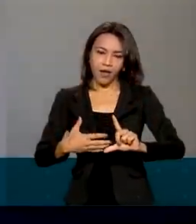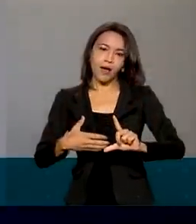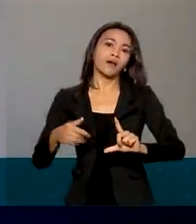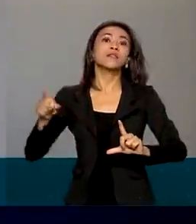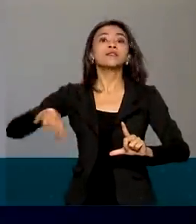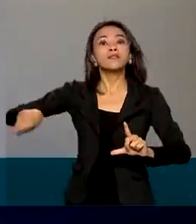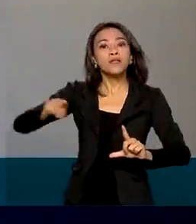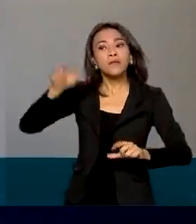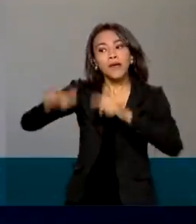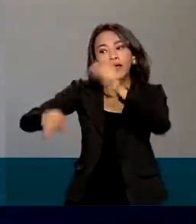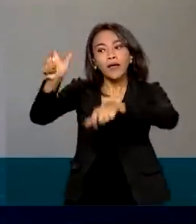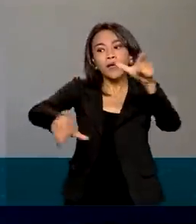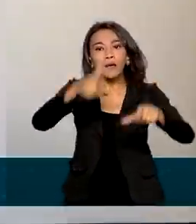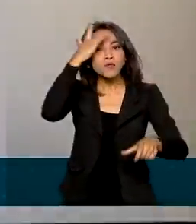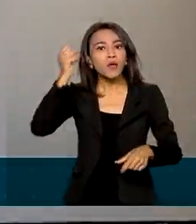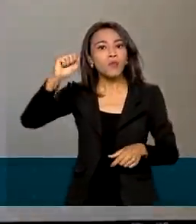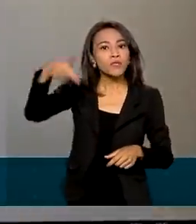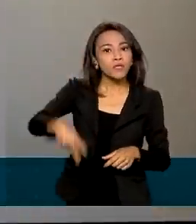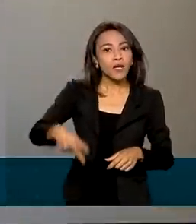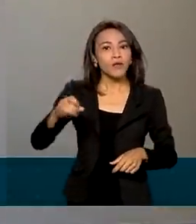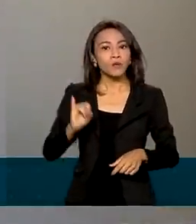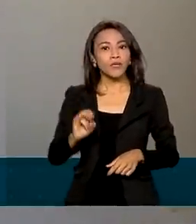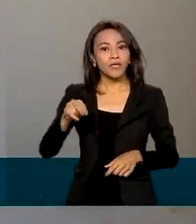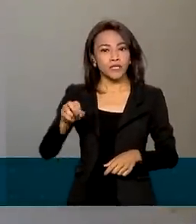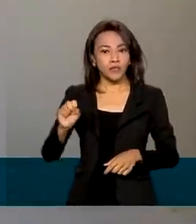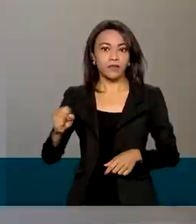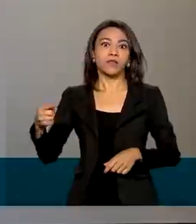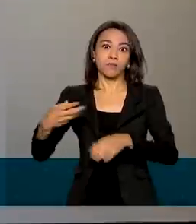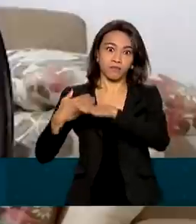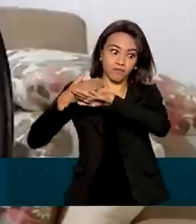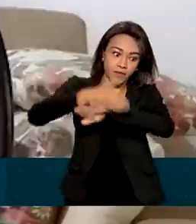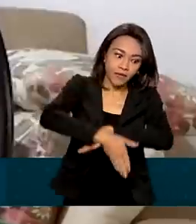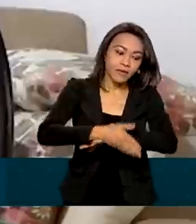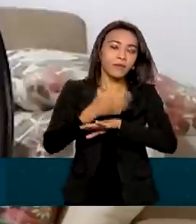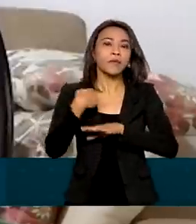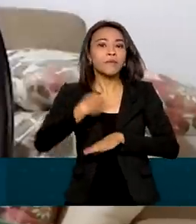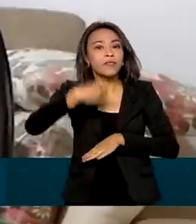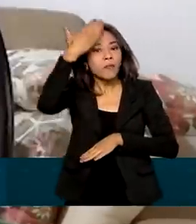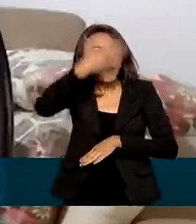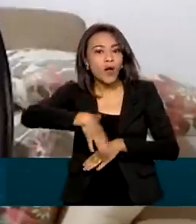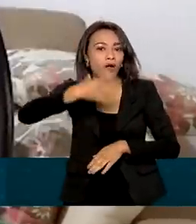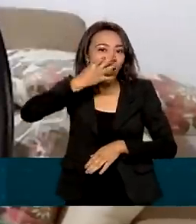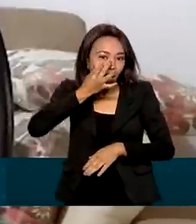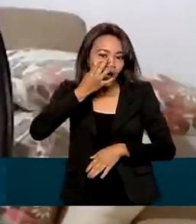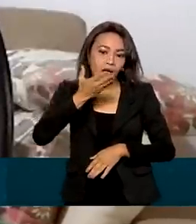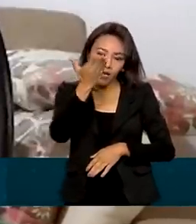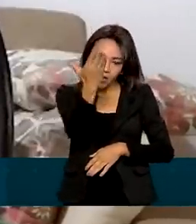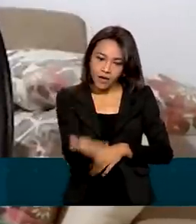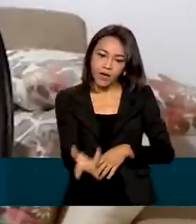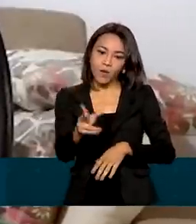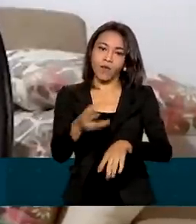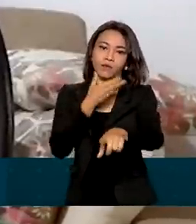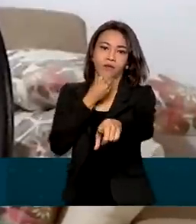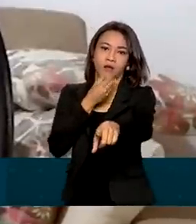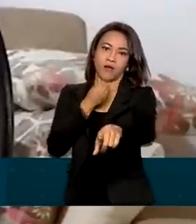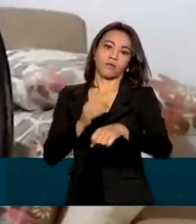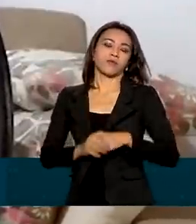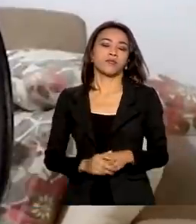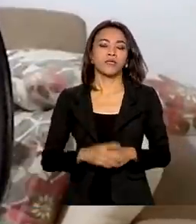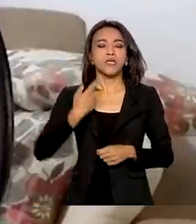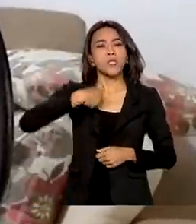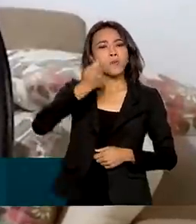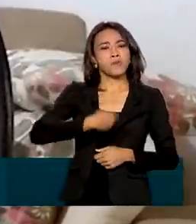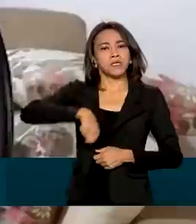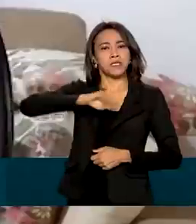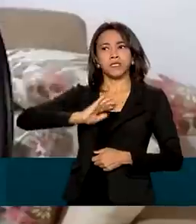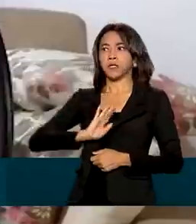aposentados do INSS, que precisam realizar a prova de vida. Foi o caso do seu Tornelles. Sem necessidade de